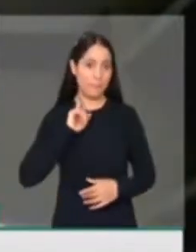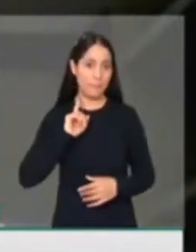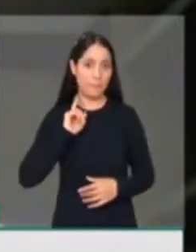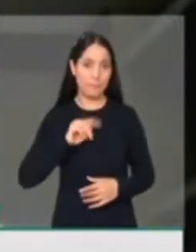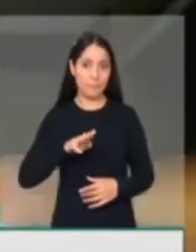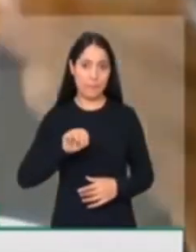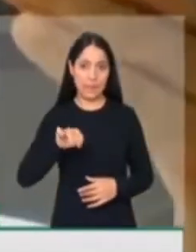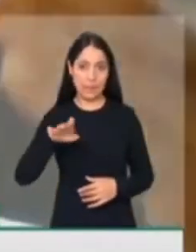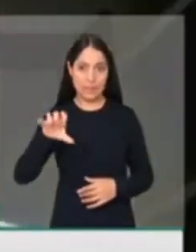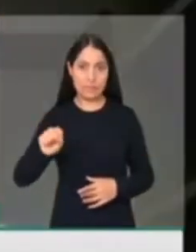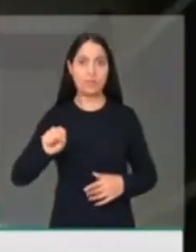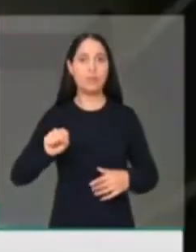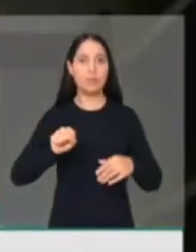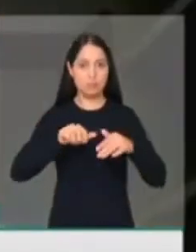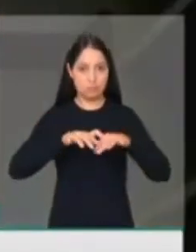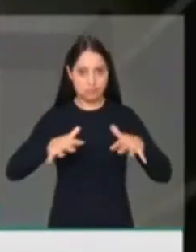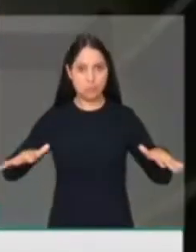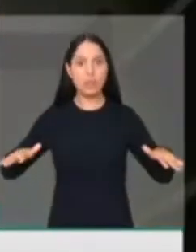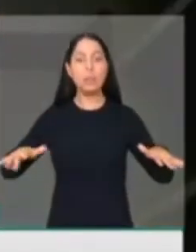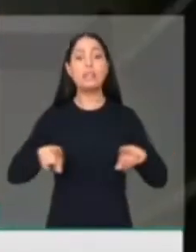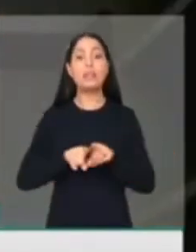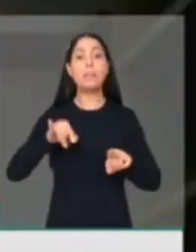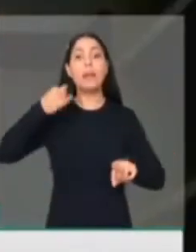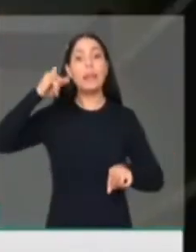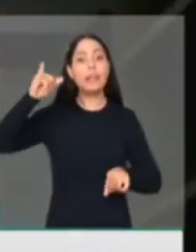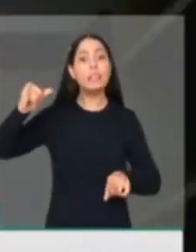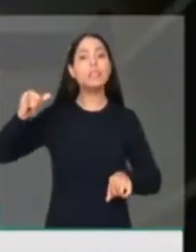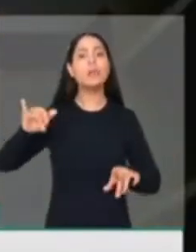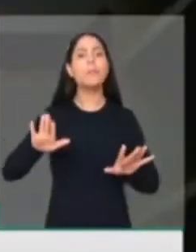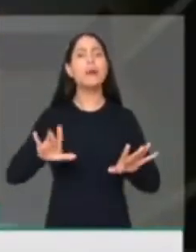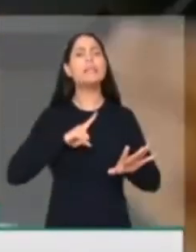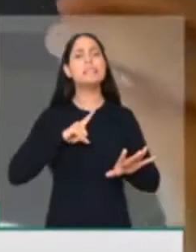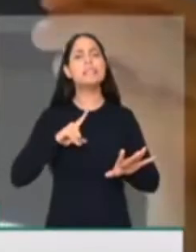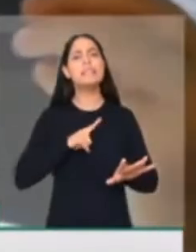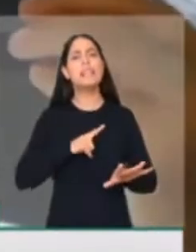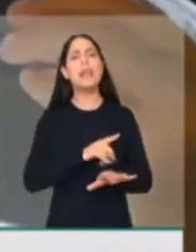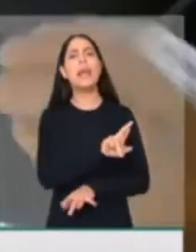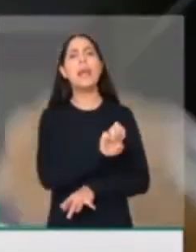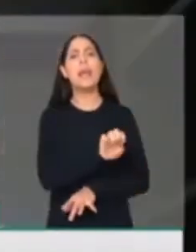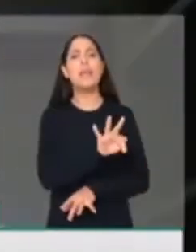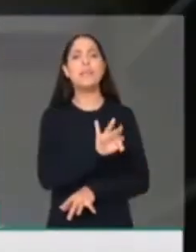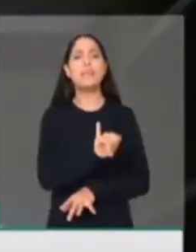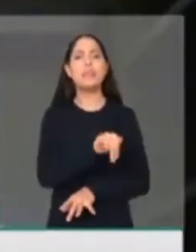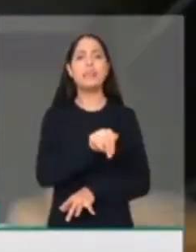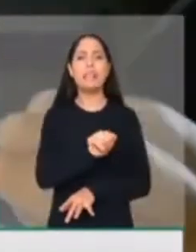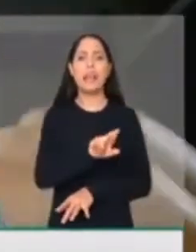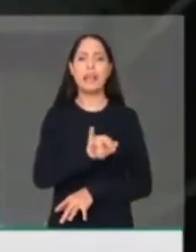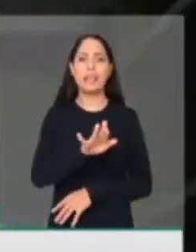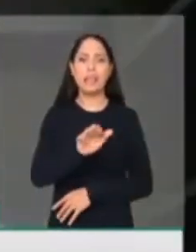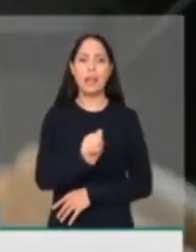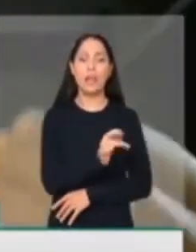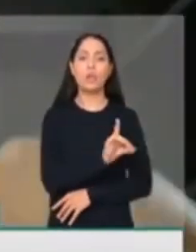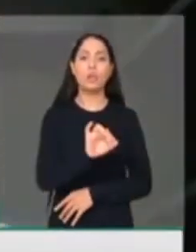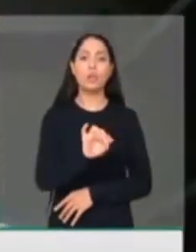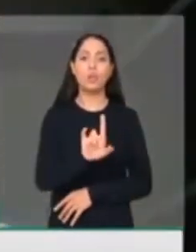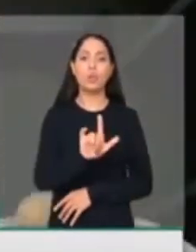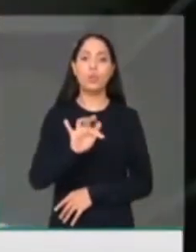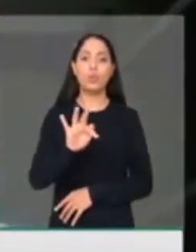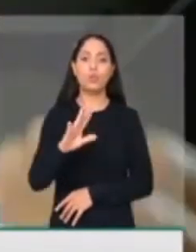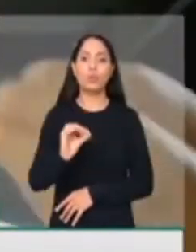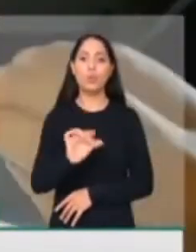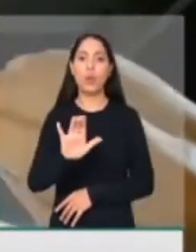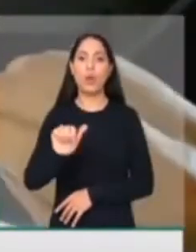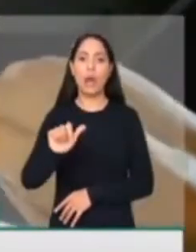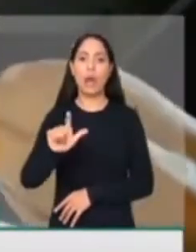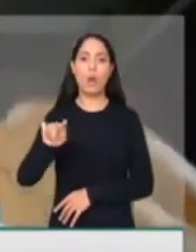privatização da refinaria Landufo Alves, que é um verdadeiro absurdo. A Petrobras queria